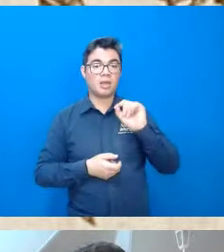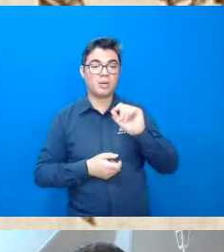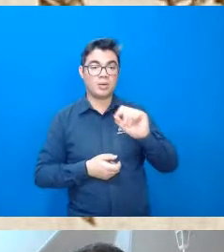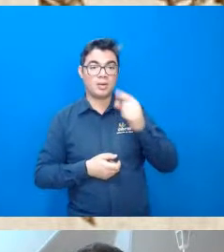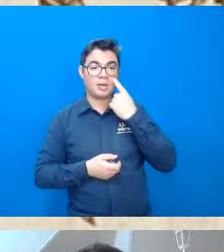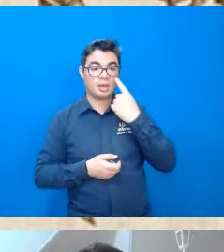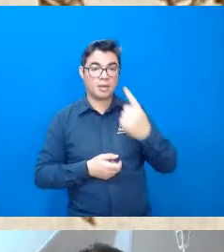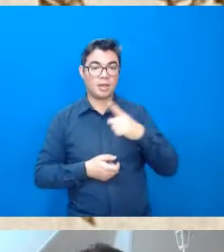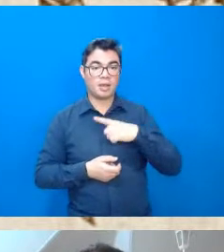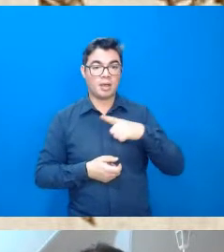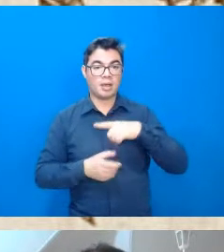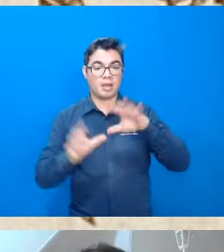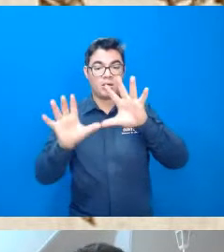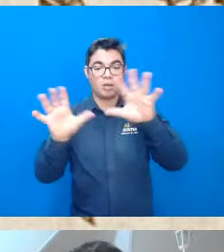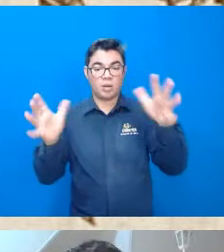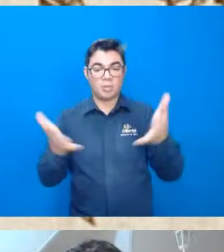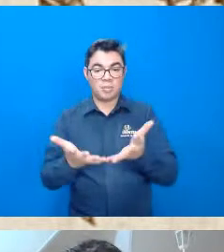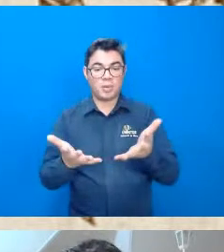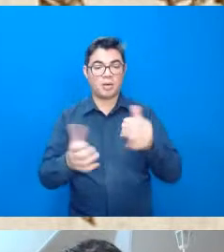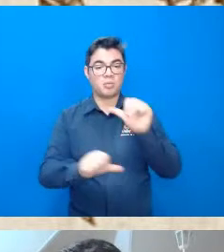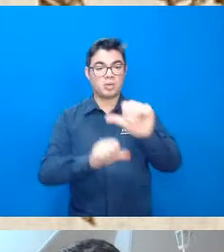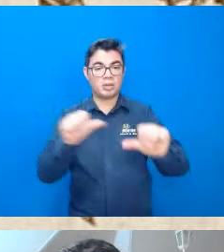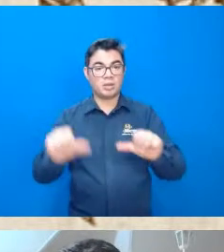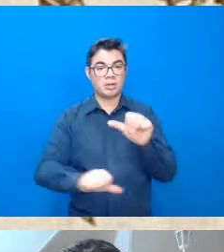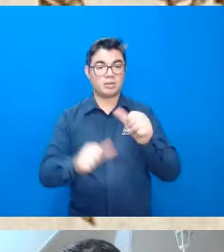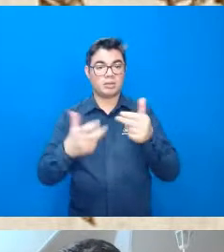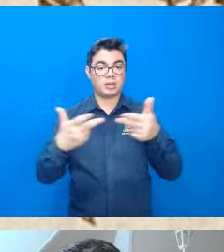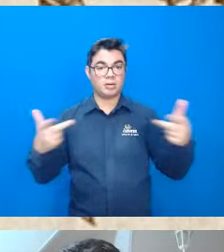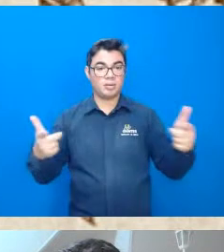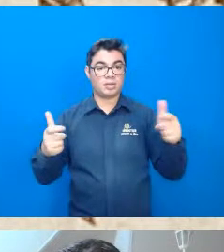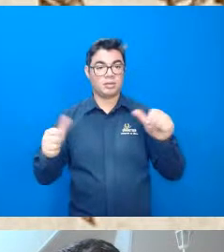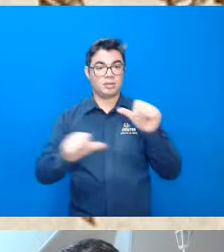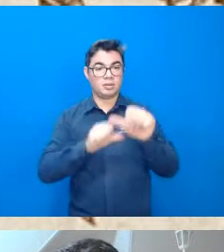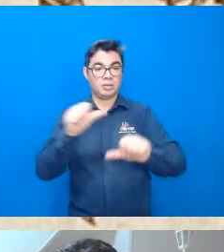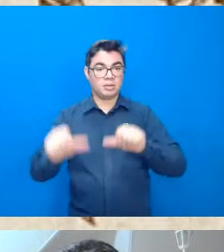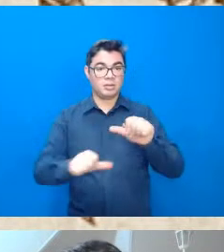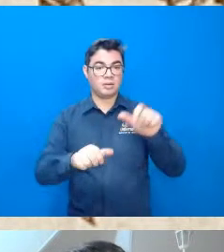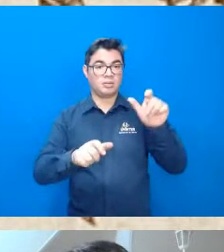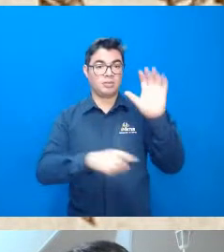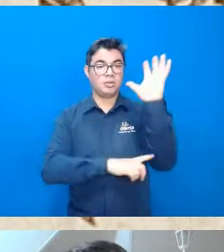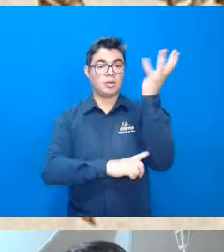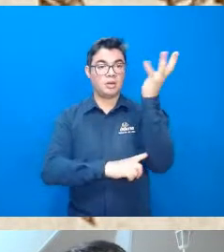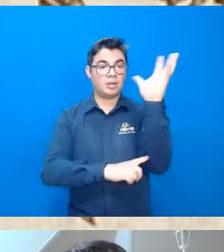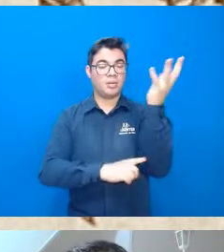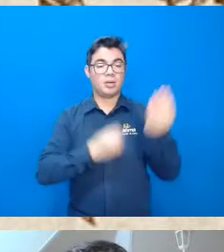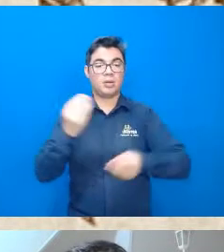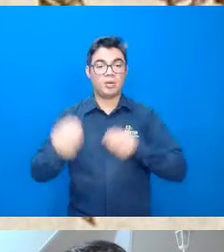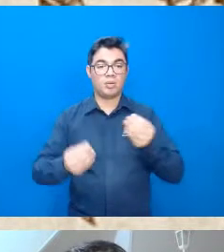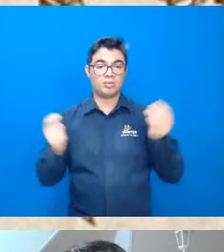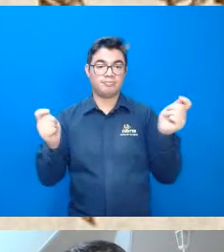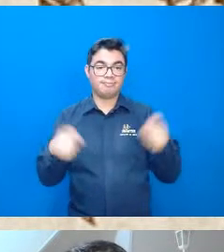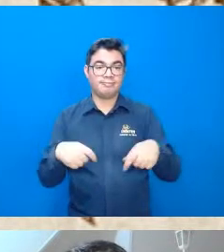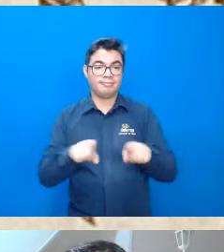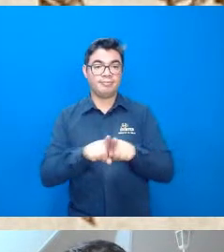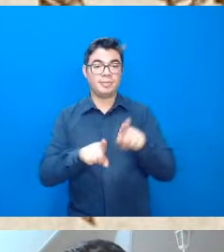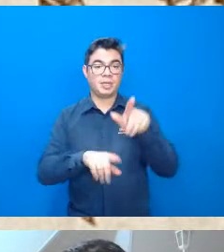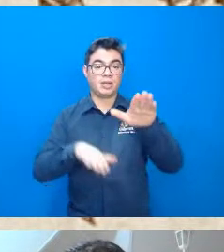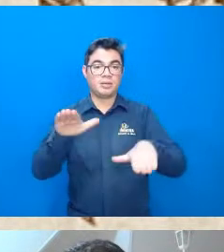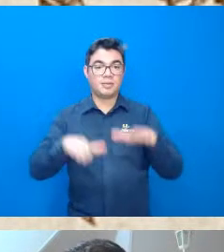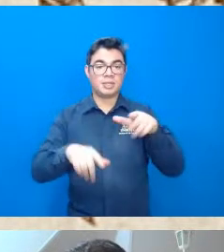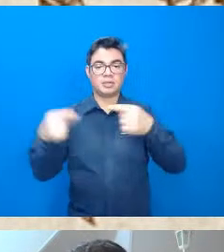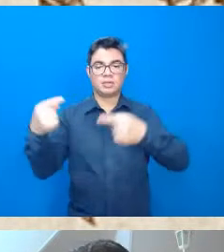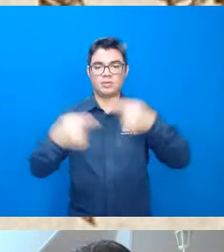questão global que seriam as mudanças as alterações climáticas enfim então como que talvez tem se